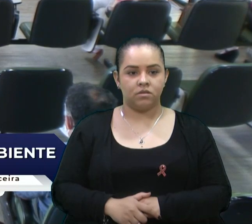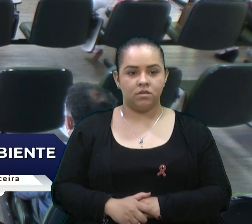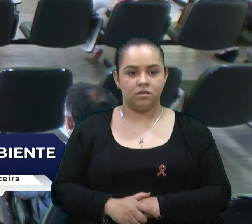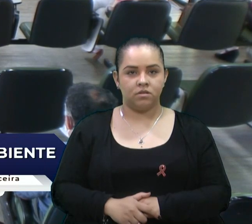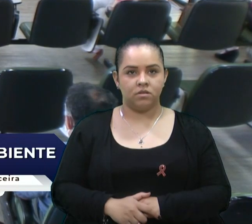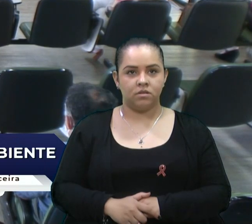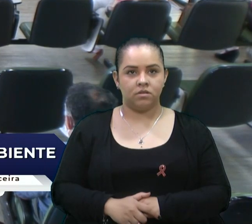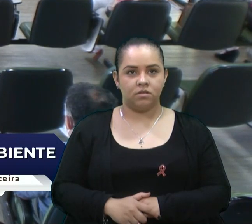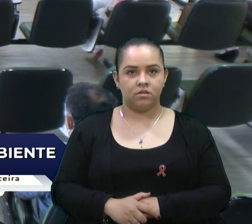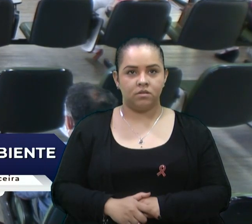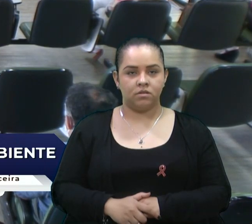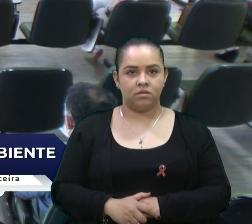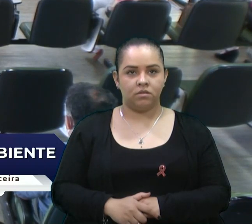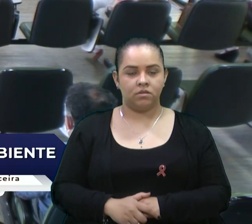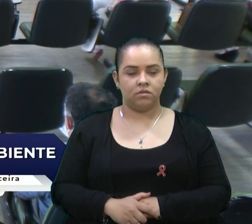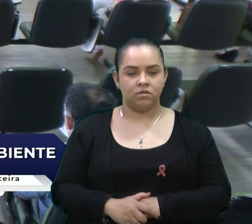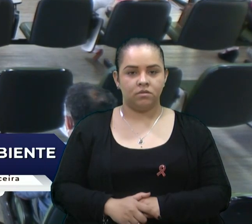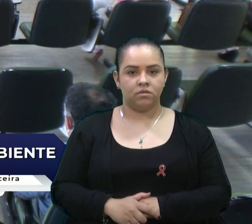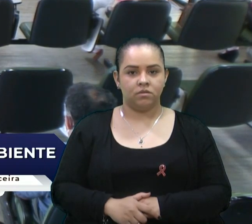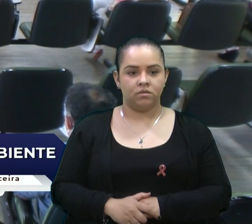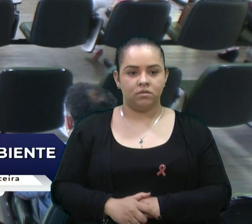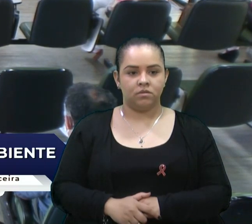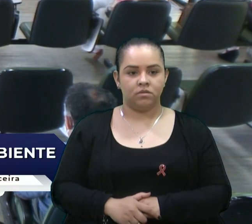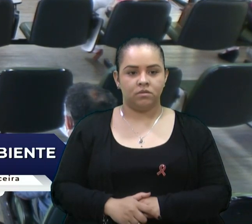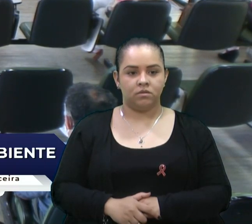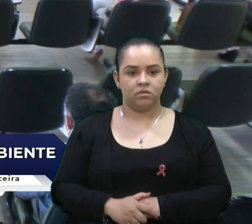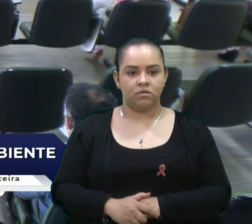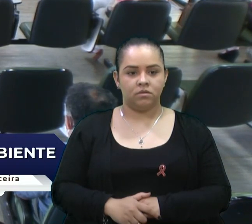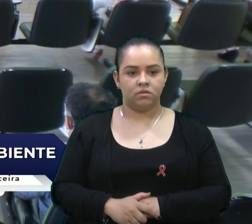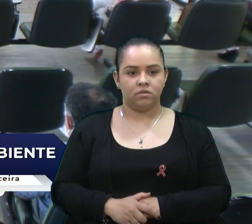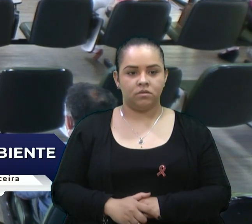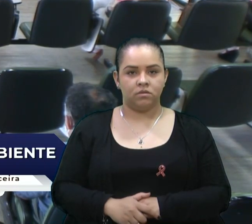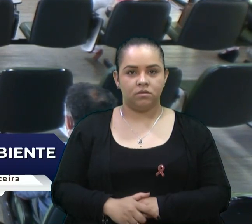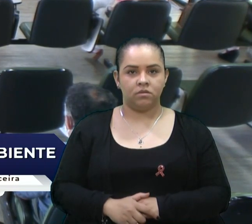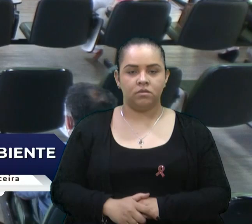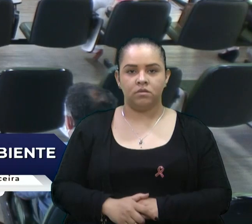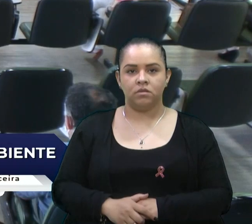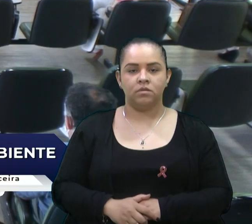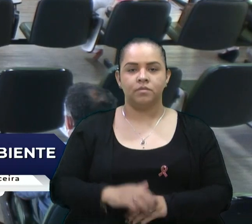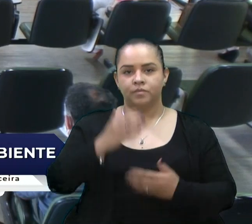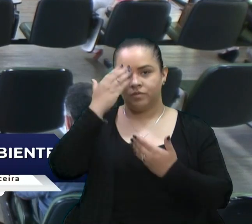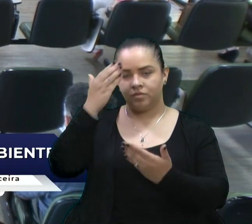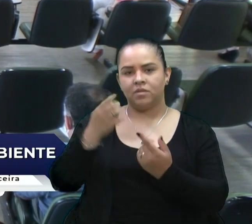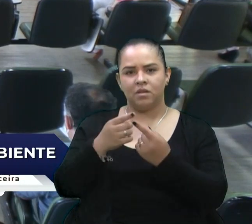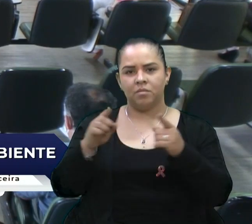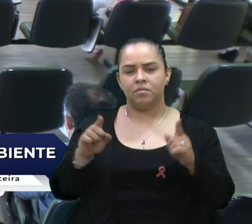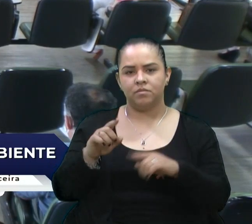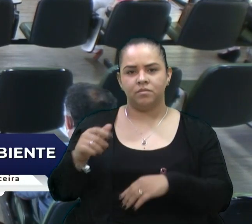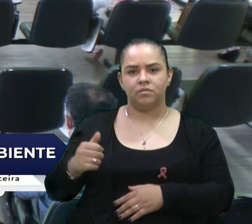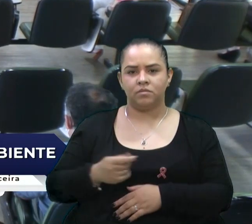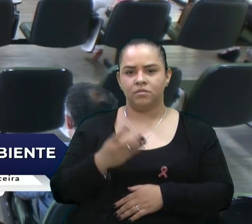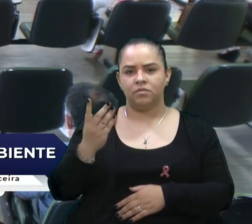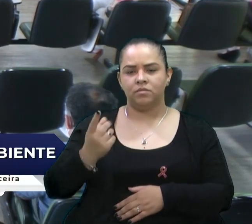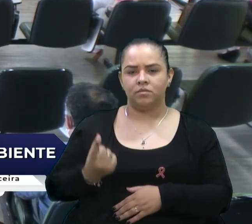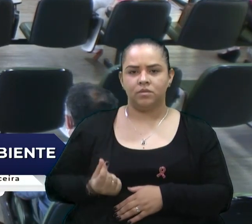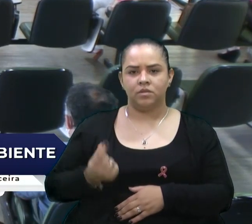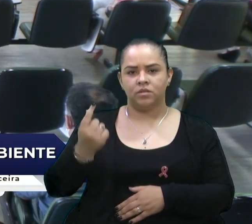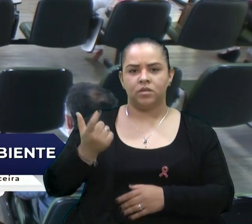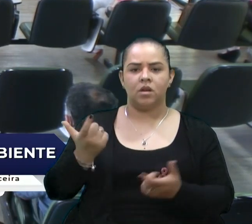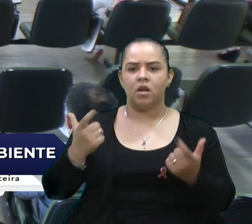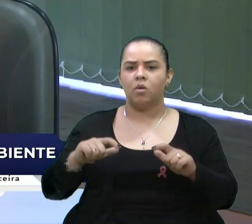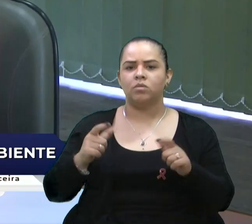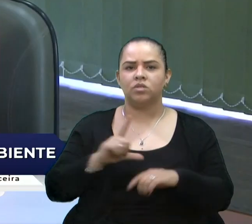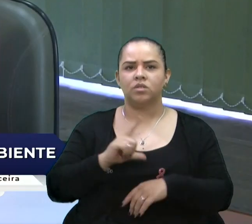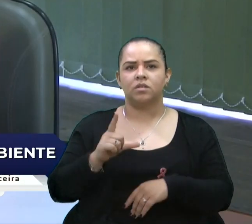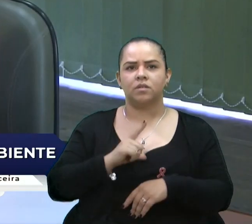Obrigado pela sua explanação, seus dados. Nesses valores, eu só tenho uma dúvida, aonde que está o